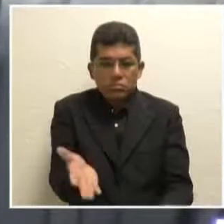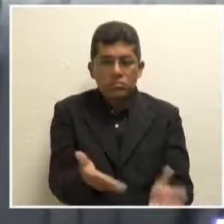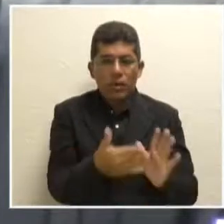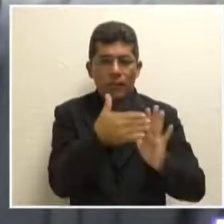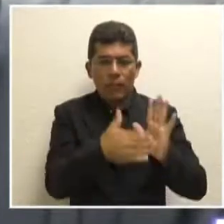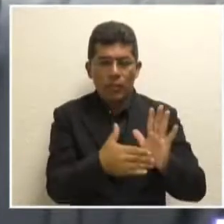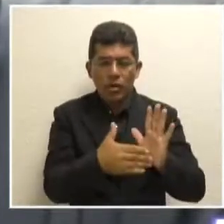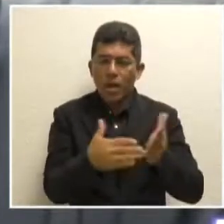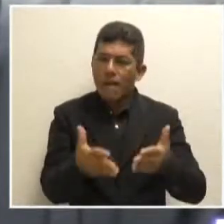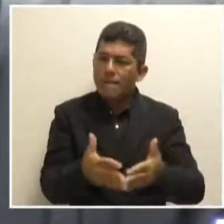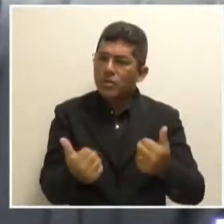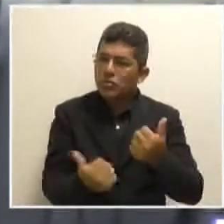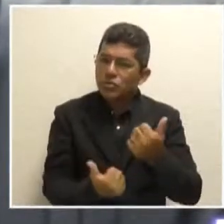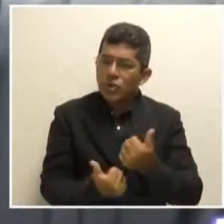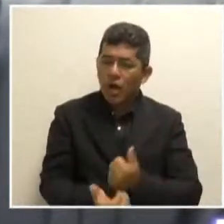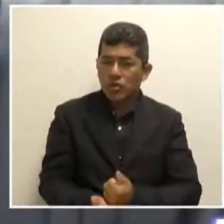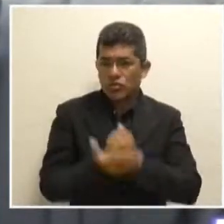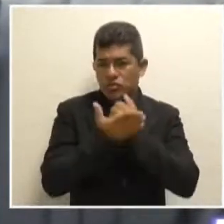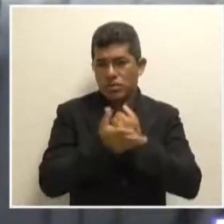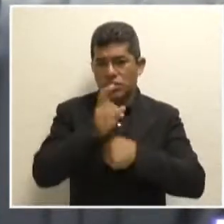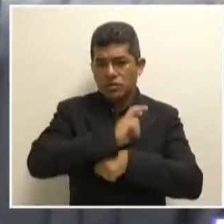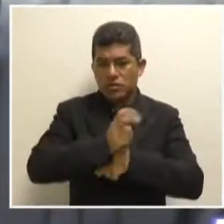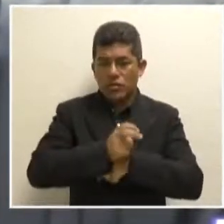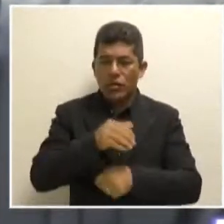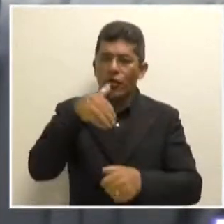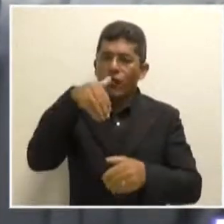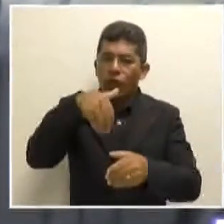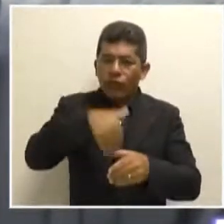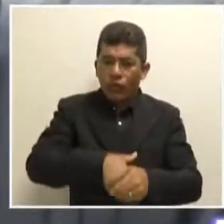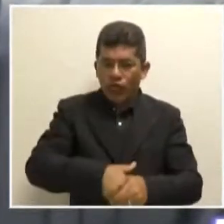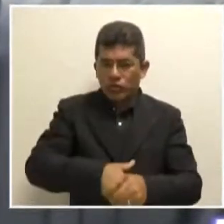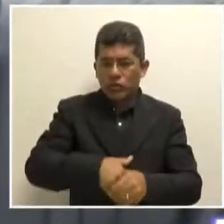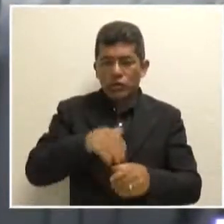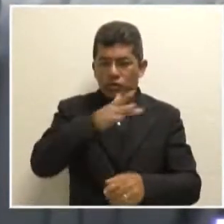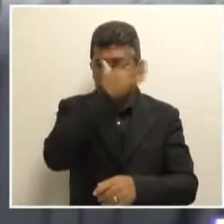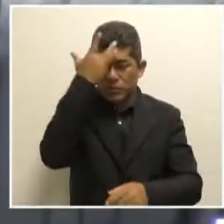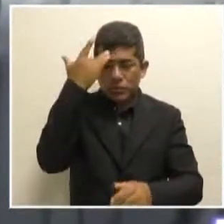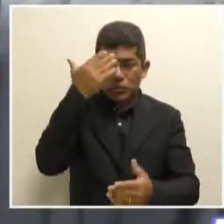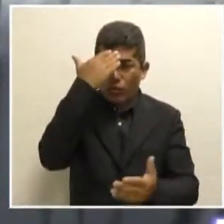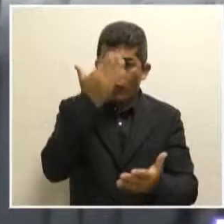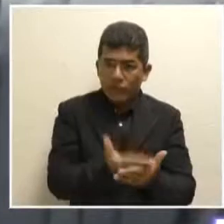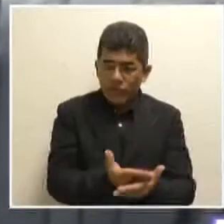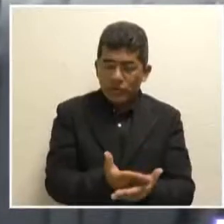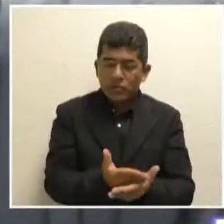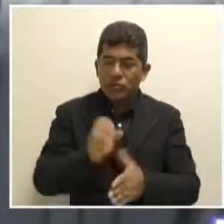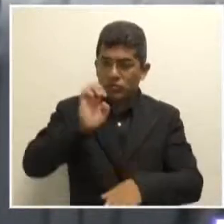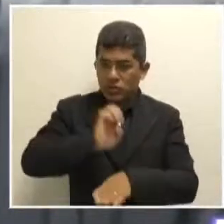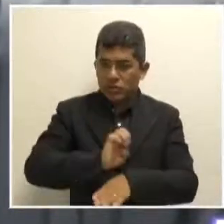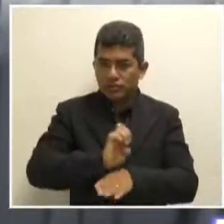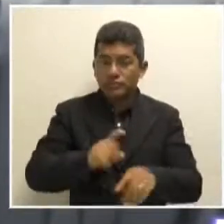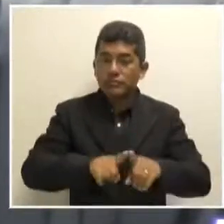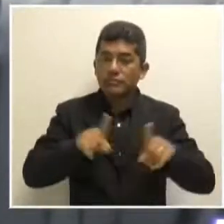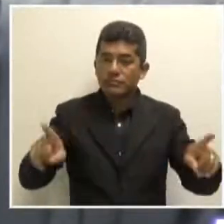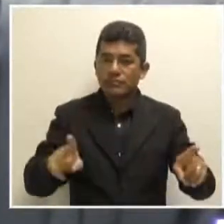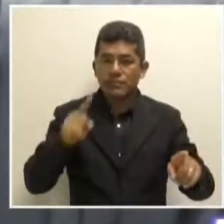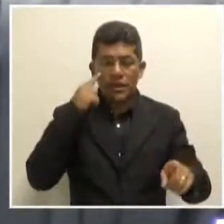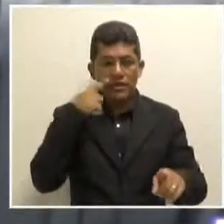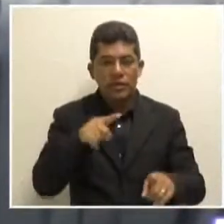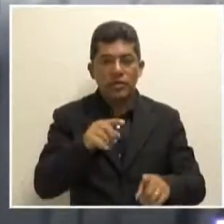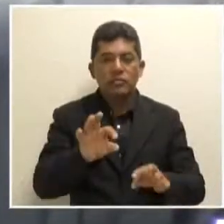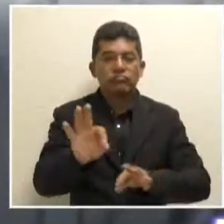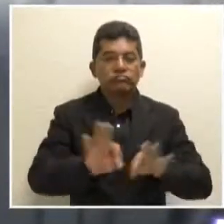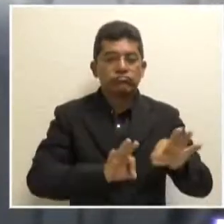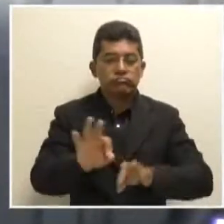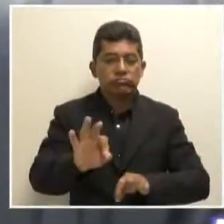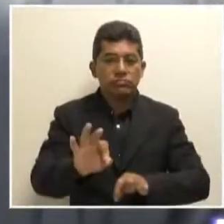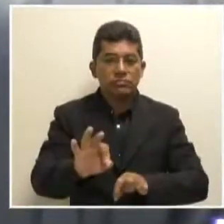pedindo socorro da Assembleia, um voto de confiança do Estado, mas acompanhado de um plano